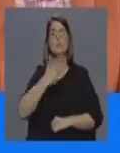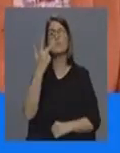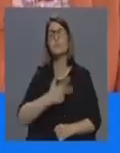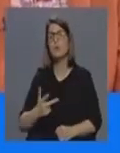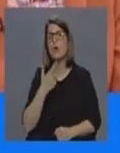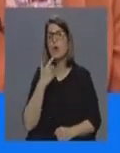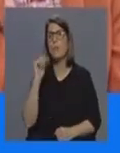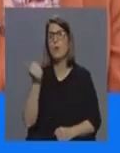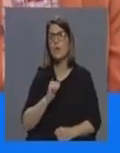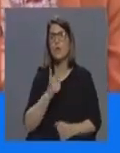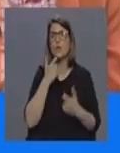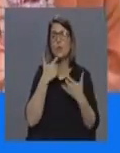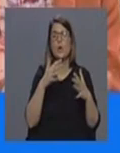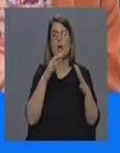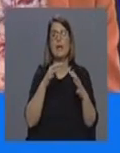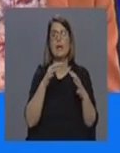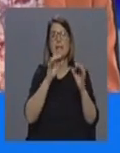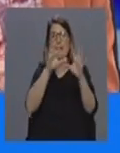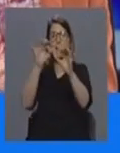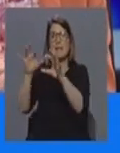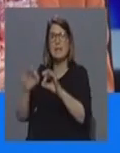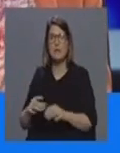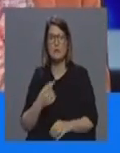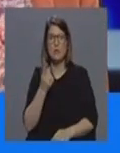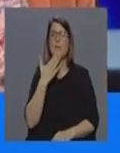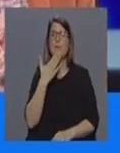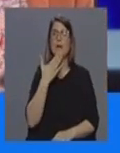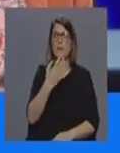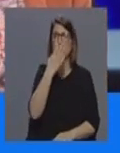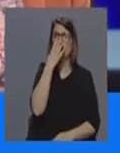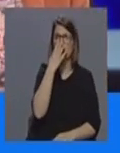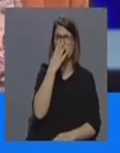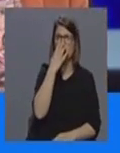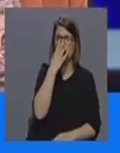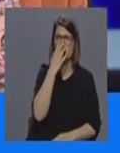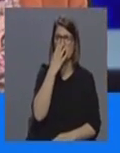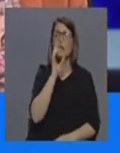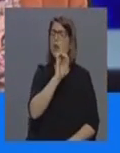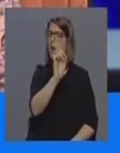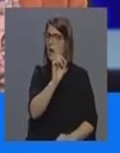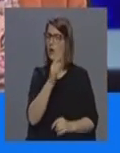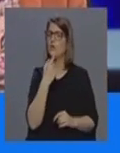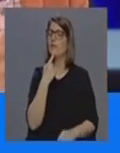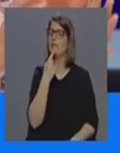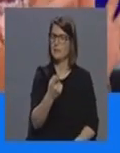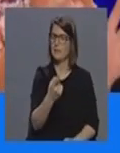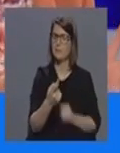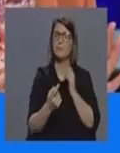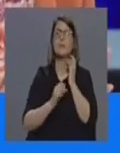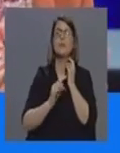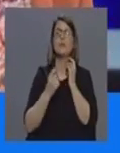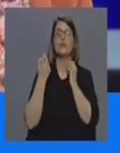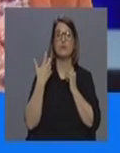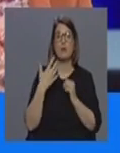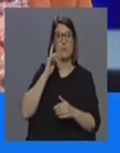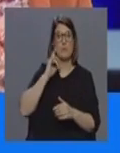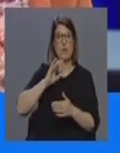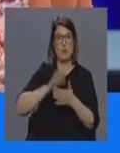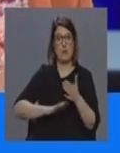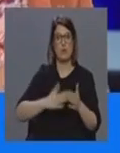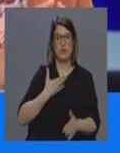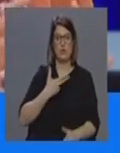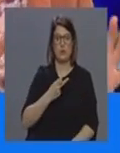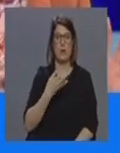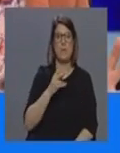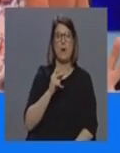ter tudo em todo o lado certo mas estava a pedir ventiladores então não o que estava a dizer é ouvimos há bocado a minha colega a doutora Paula